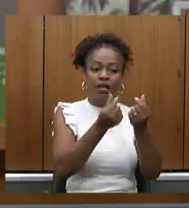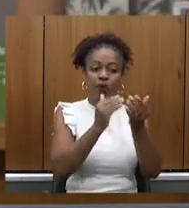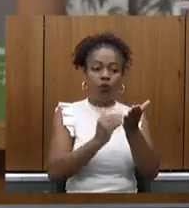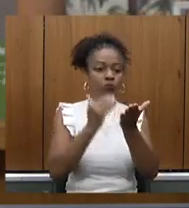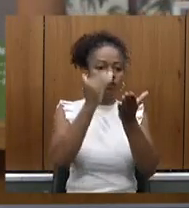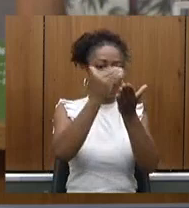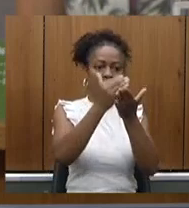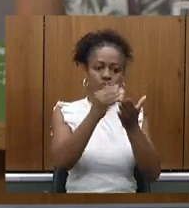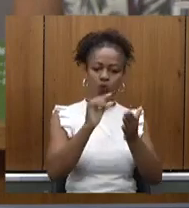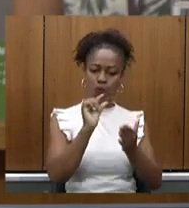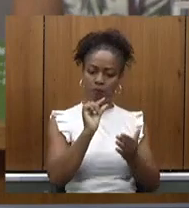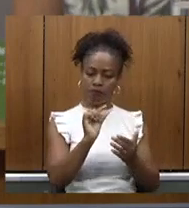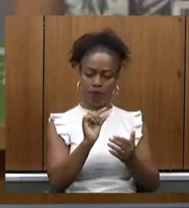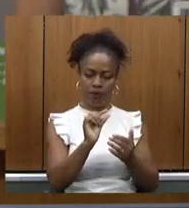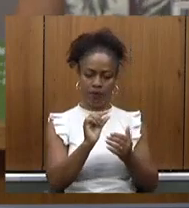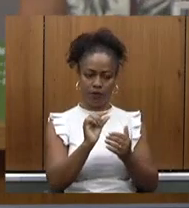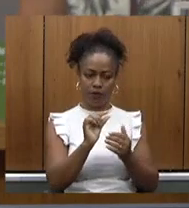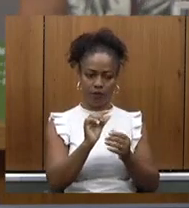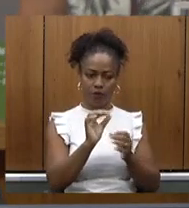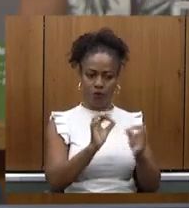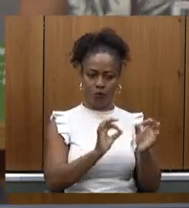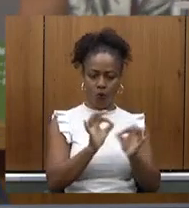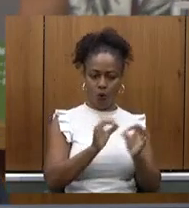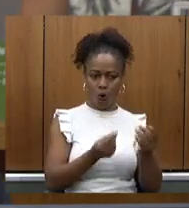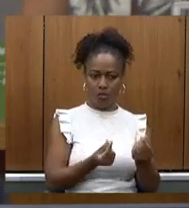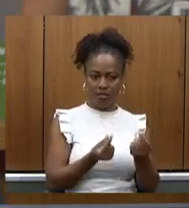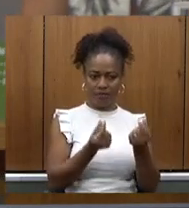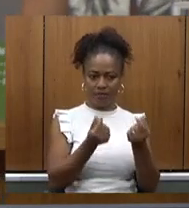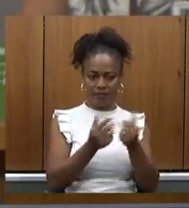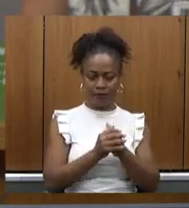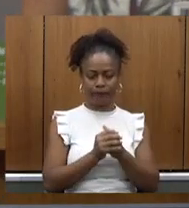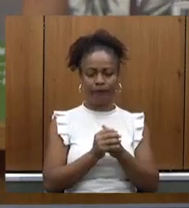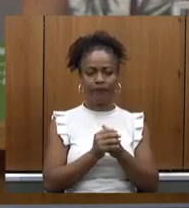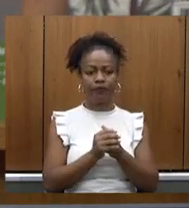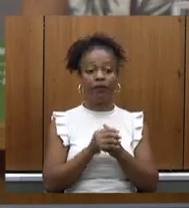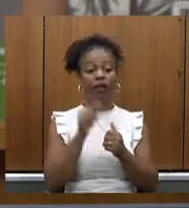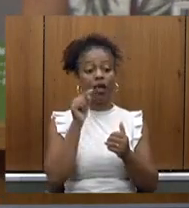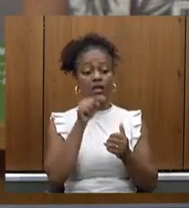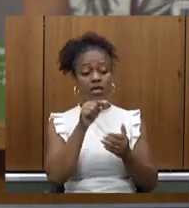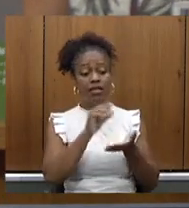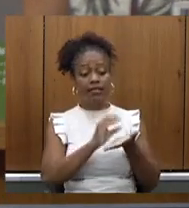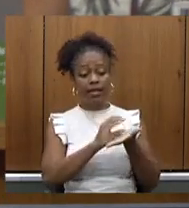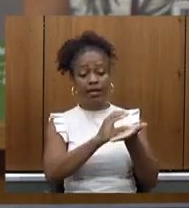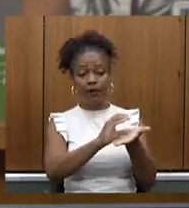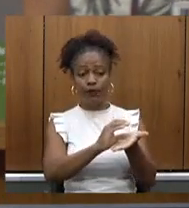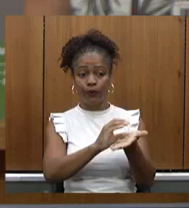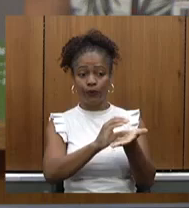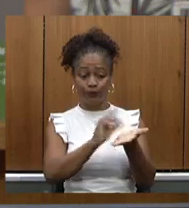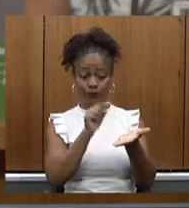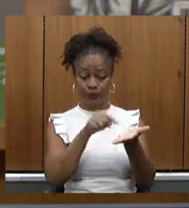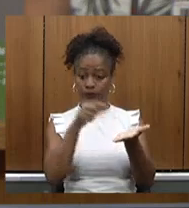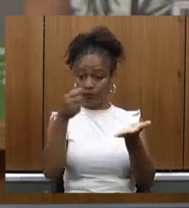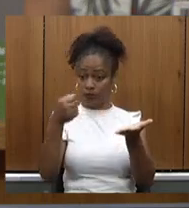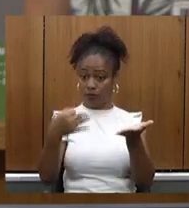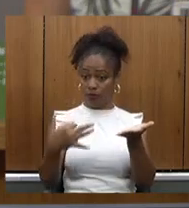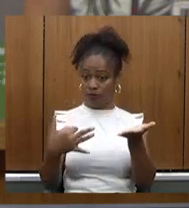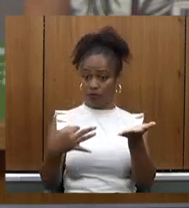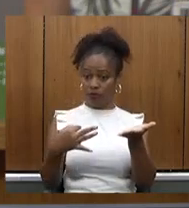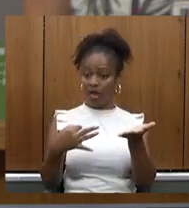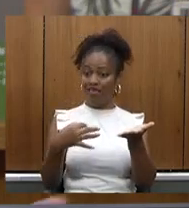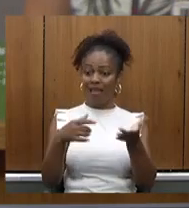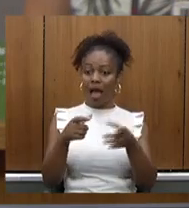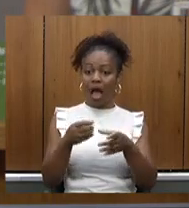e esse recurso que nós estamos falando é importante que a gente não está criando novas dívidas